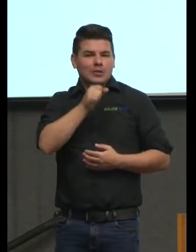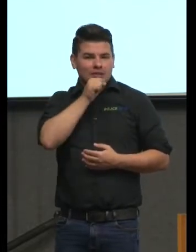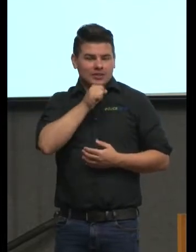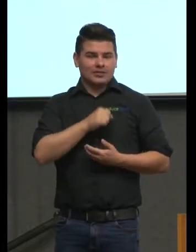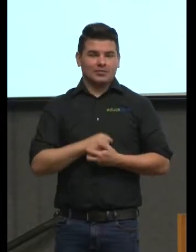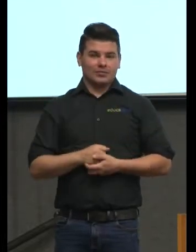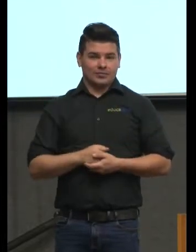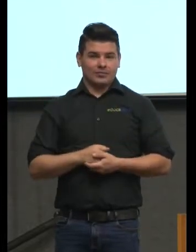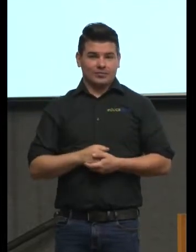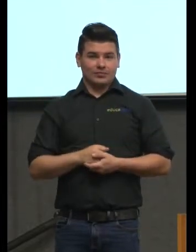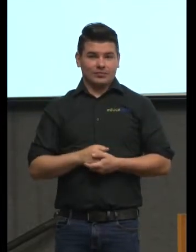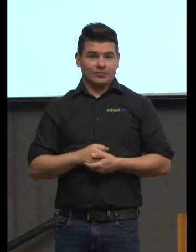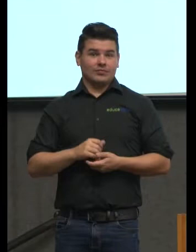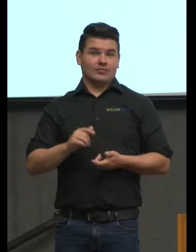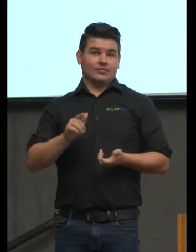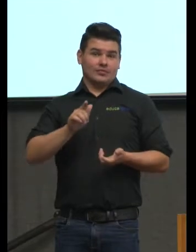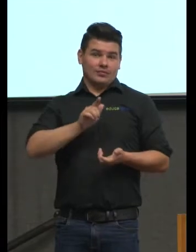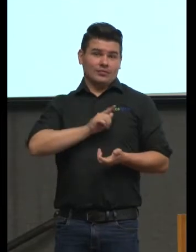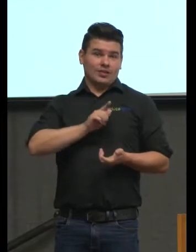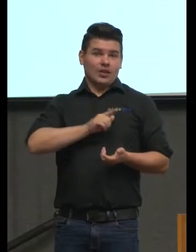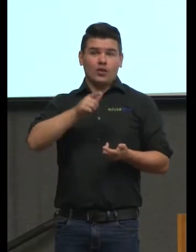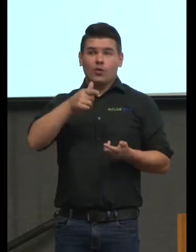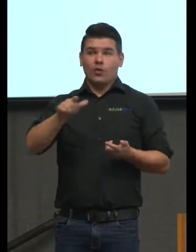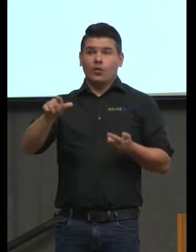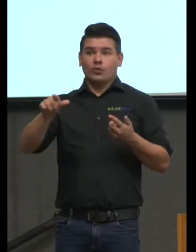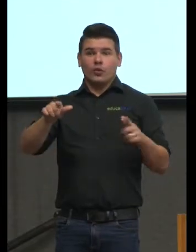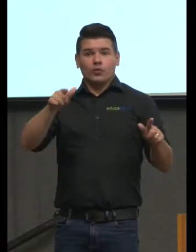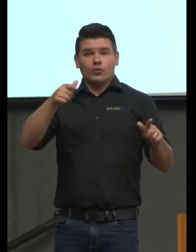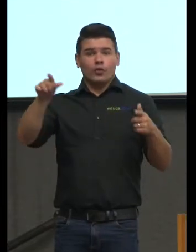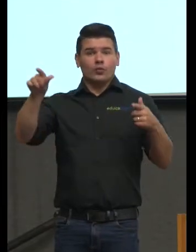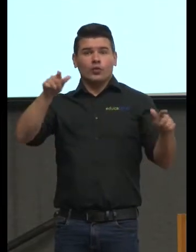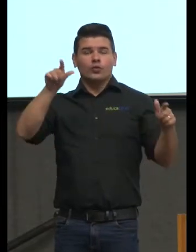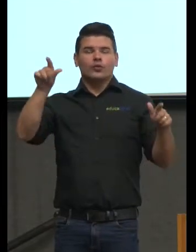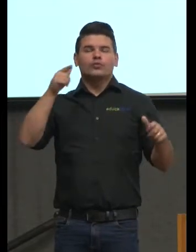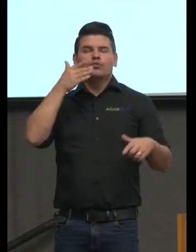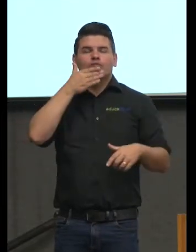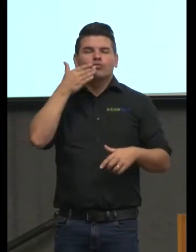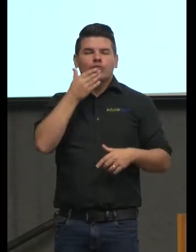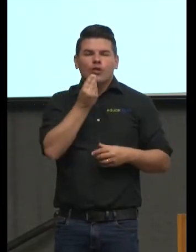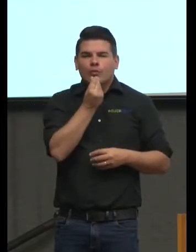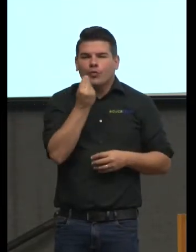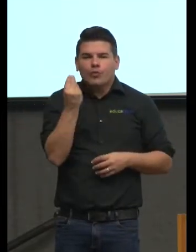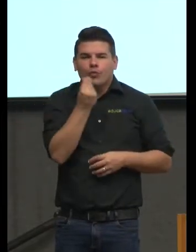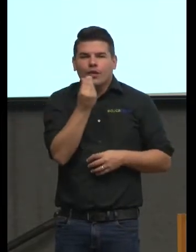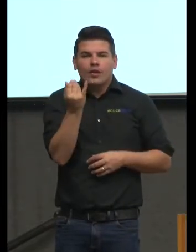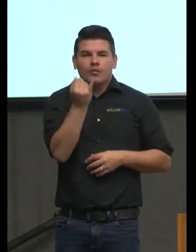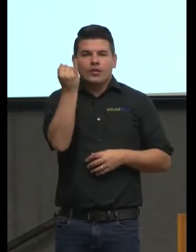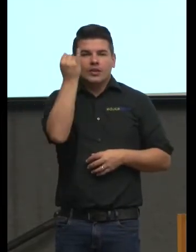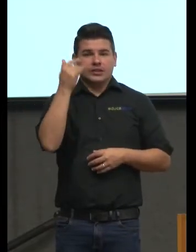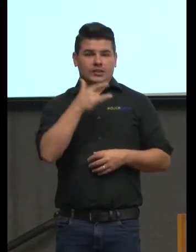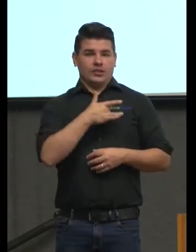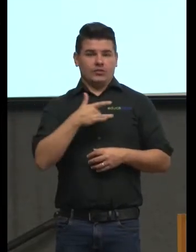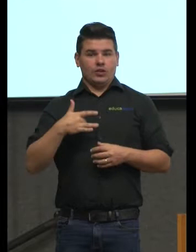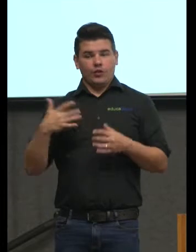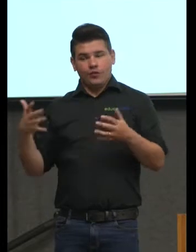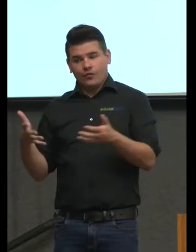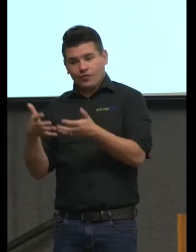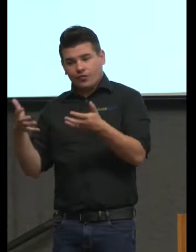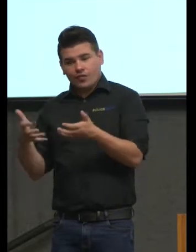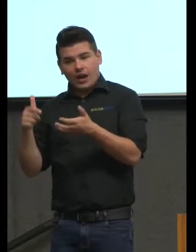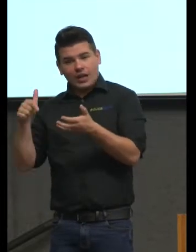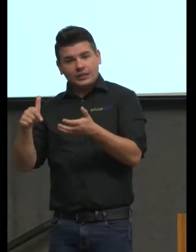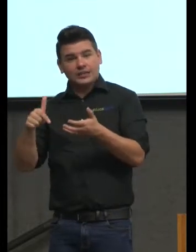esses outros esses outros gostos que são tão importantes para a nossa saúde eles são